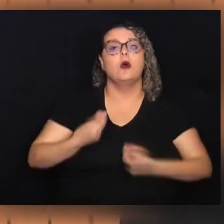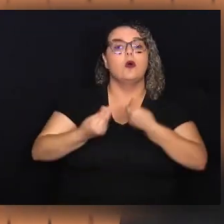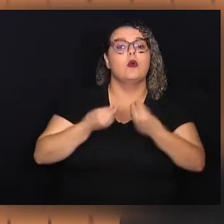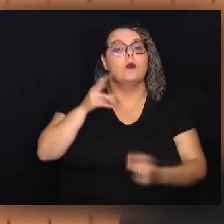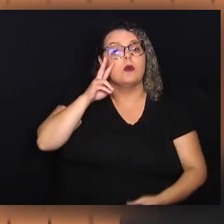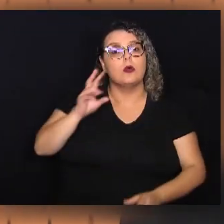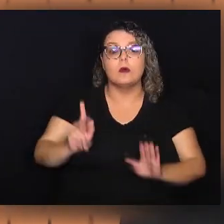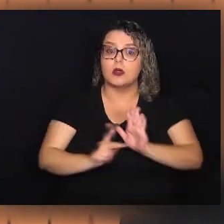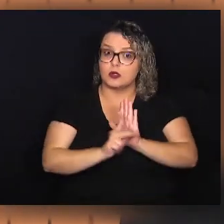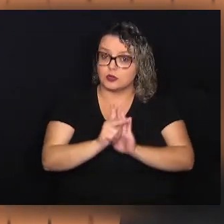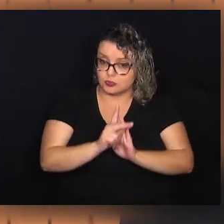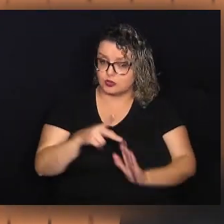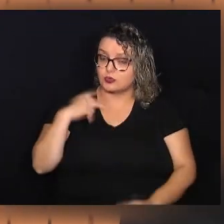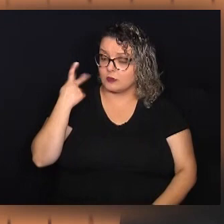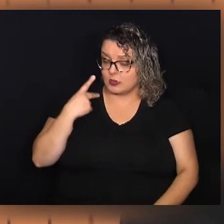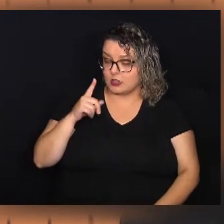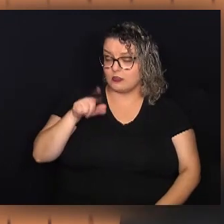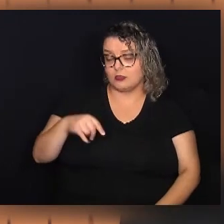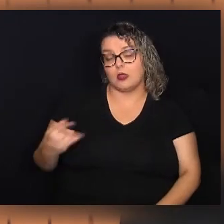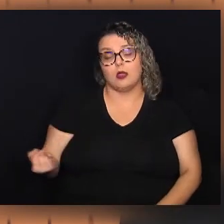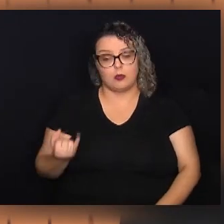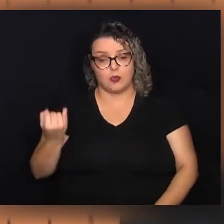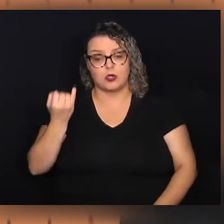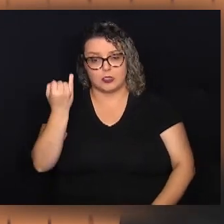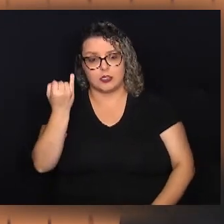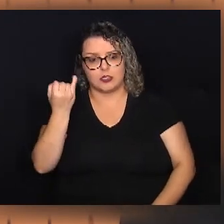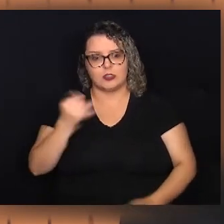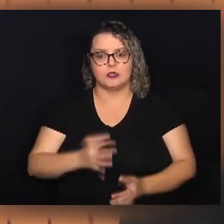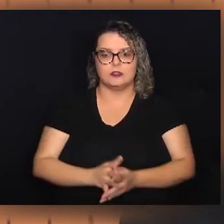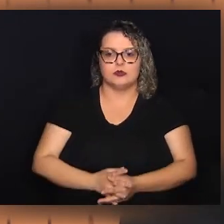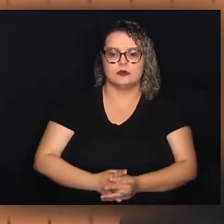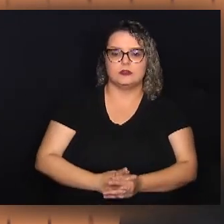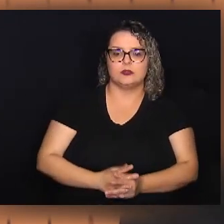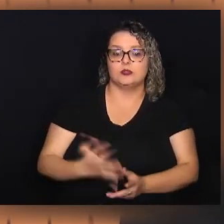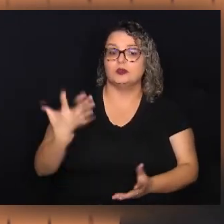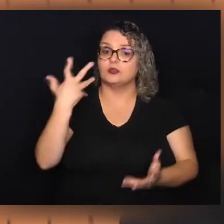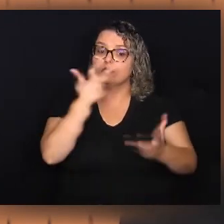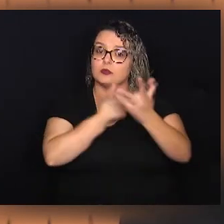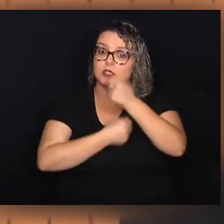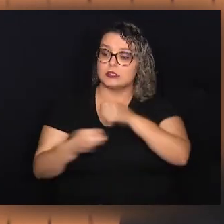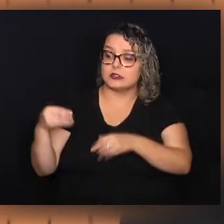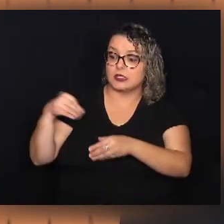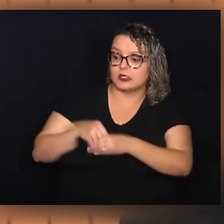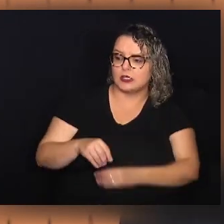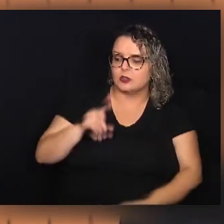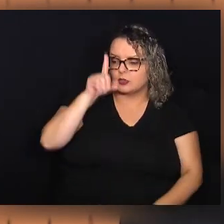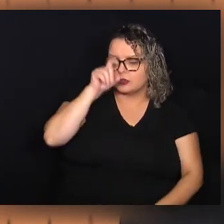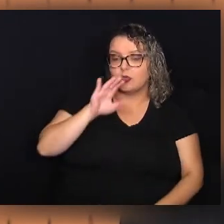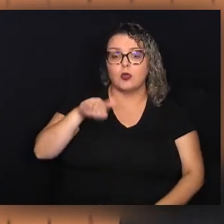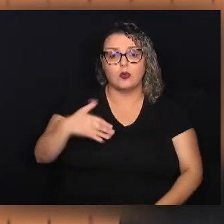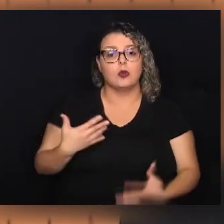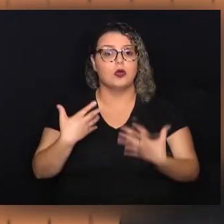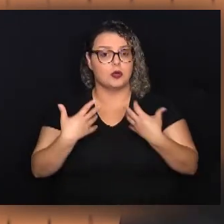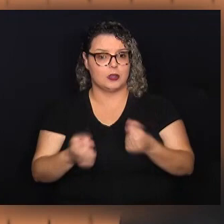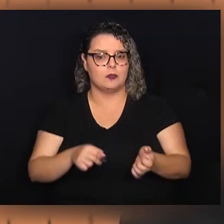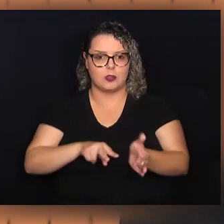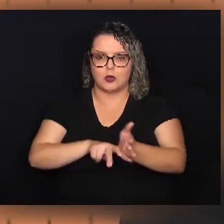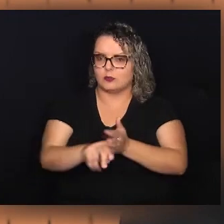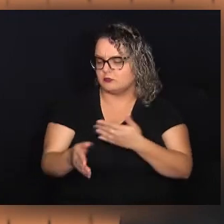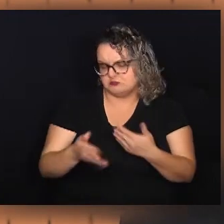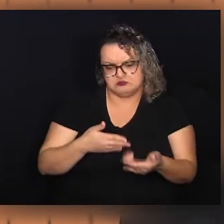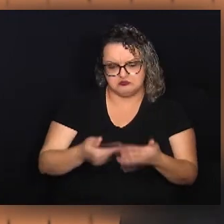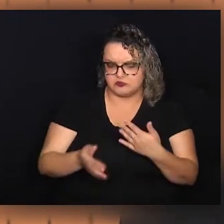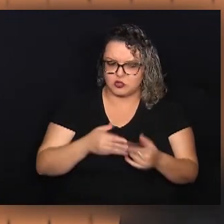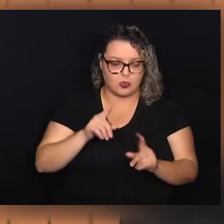o projeto do vereador, importância da beleza no hospital? Quando você recebe um